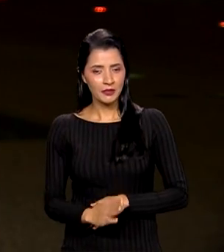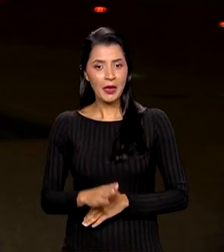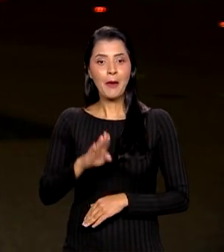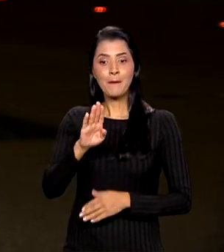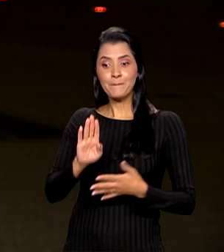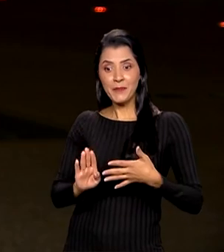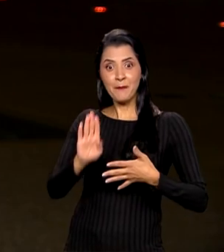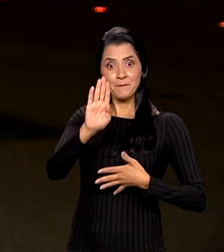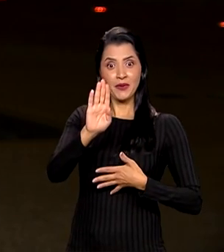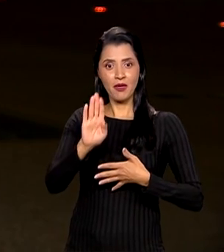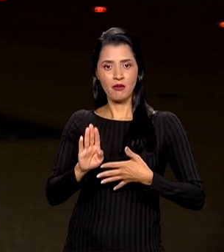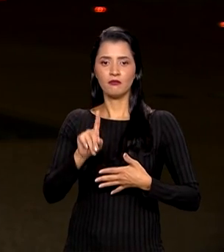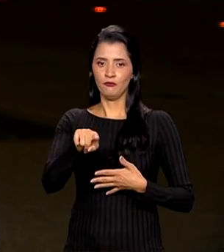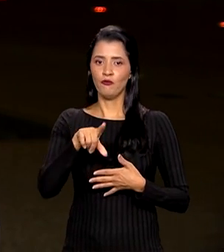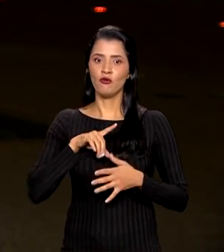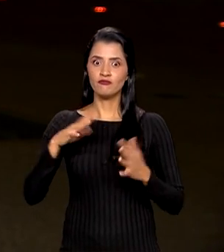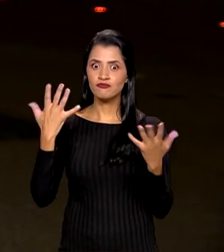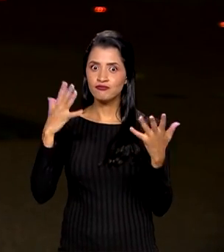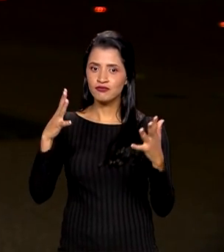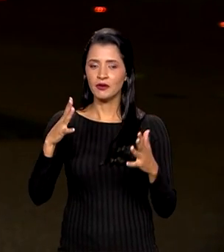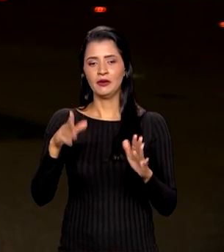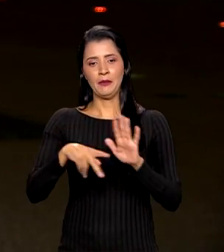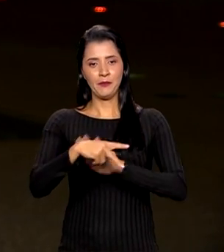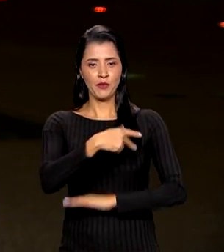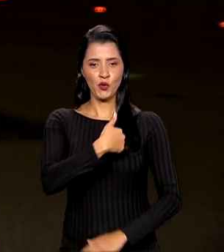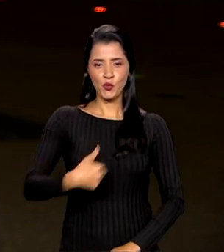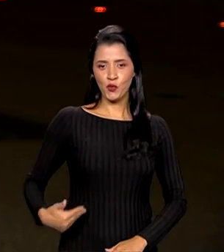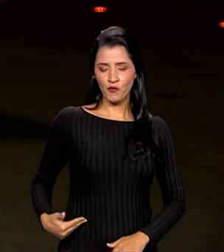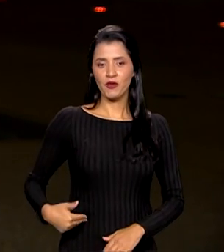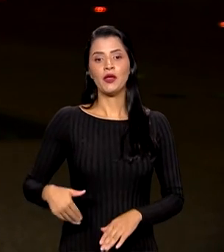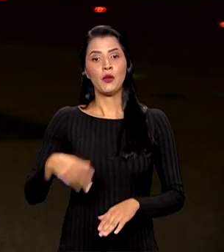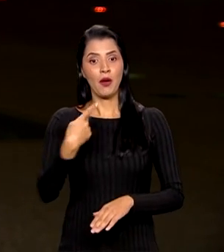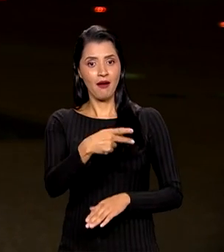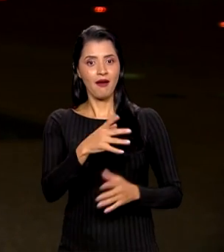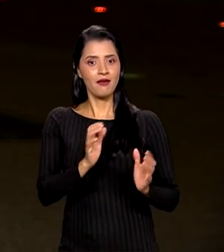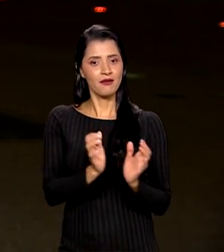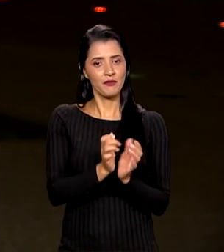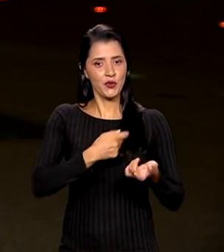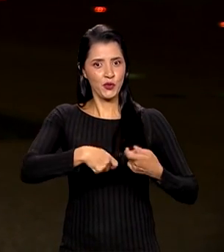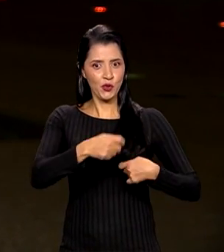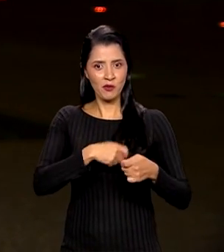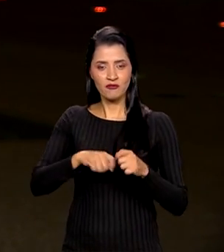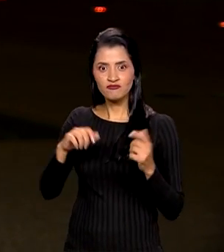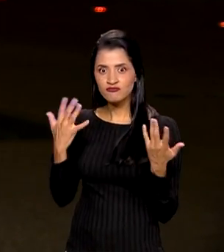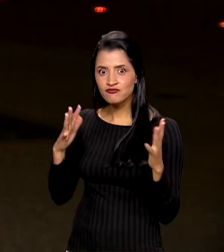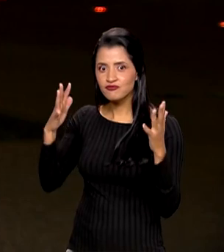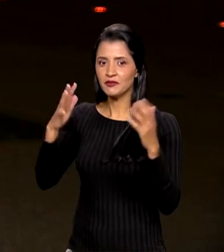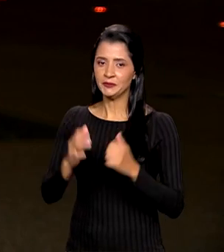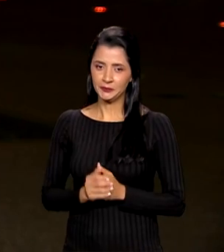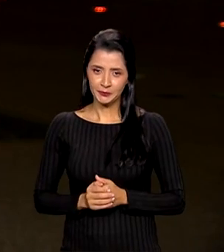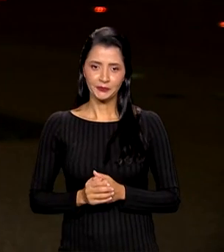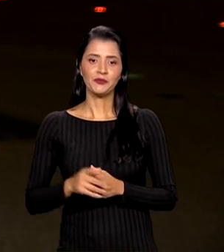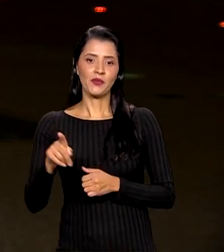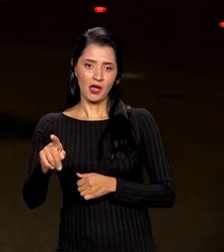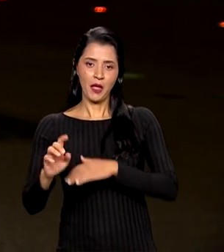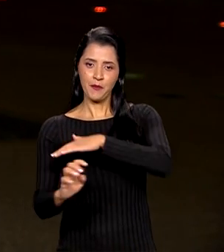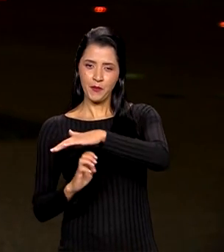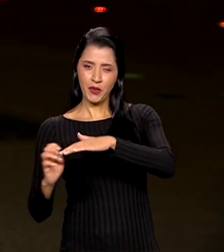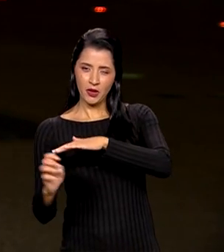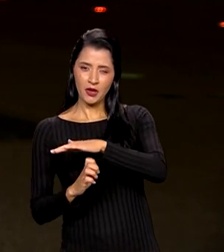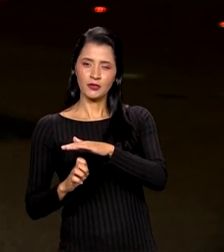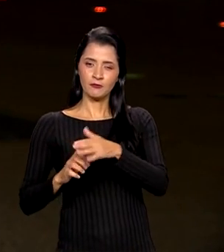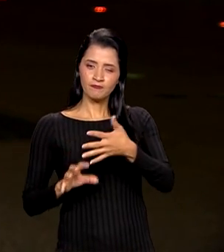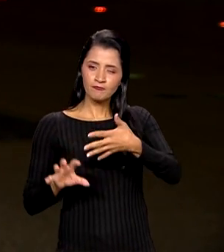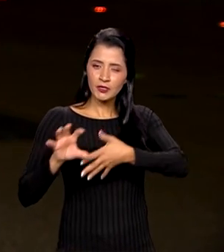foi muito comemorada pelo governo, principalmente pela equipe econômica. Segundo a agência de classificação de risco FIT,